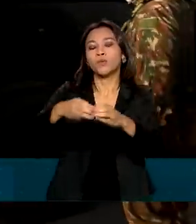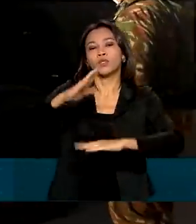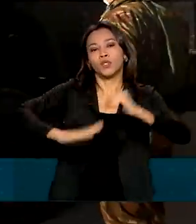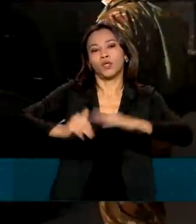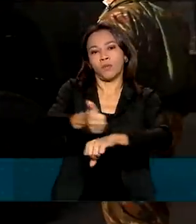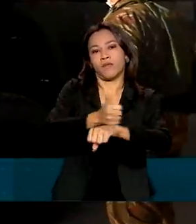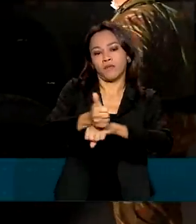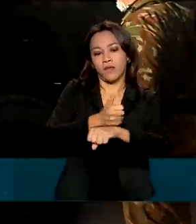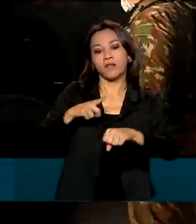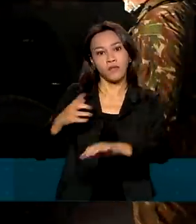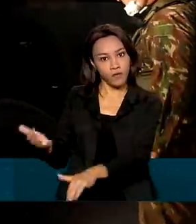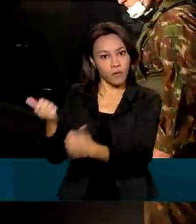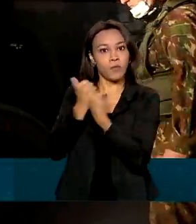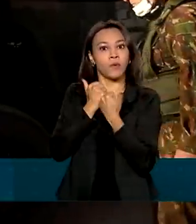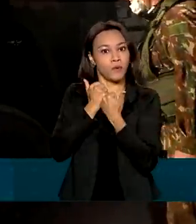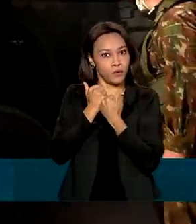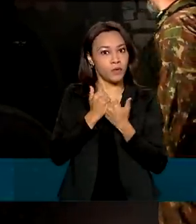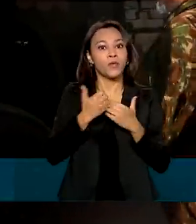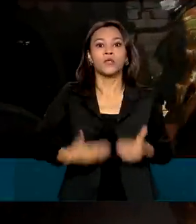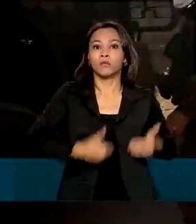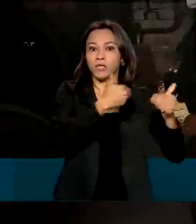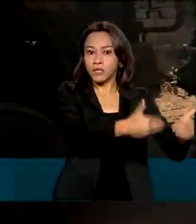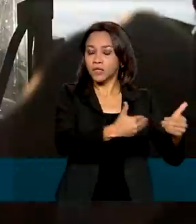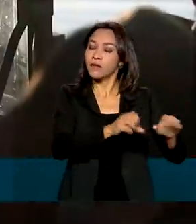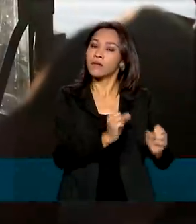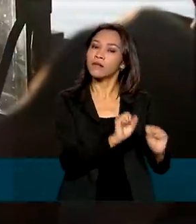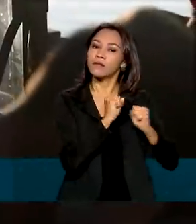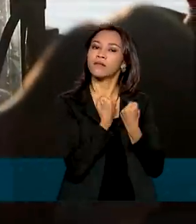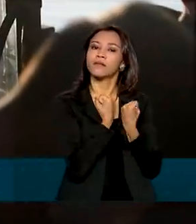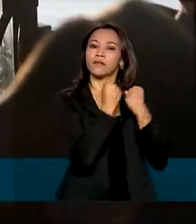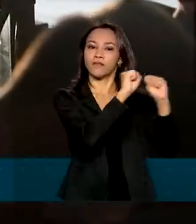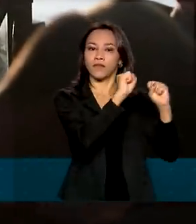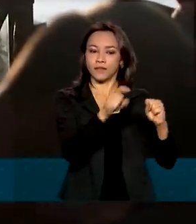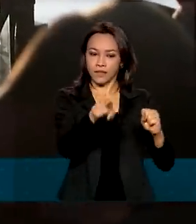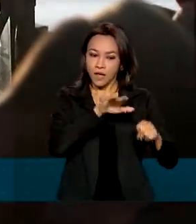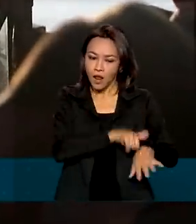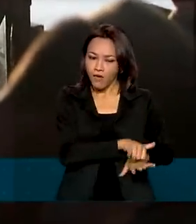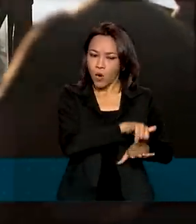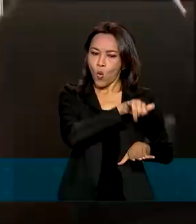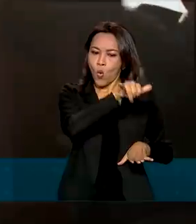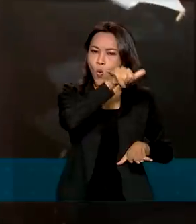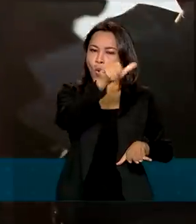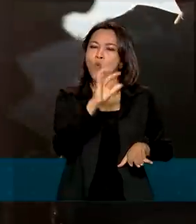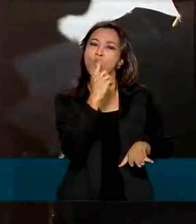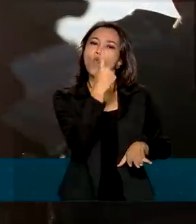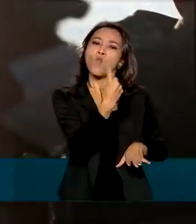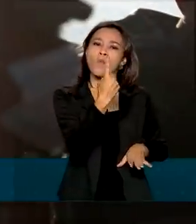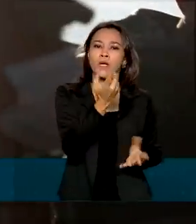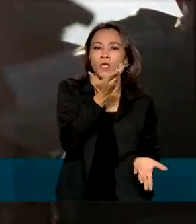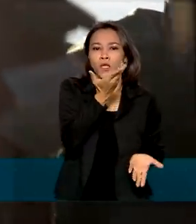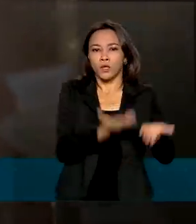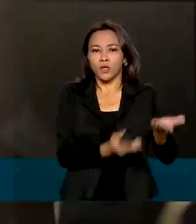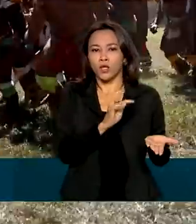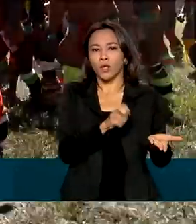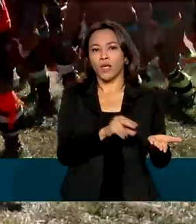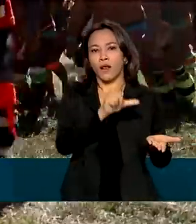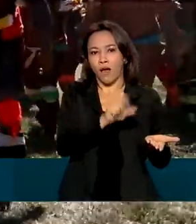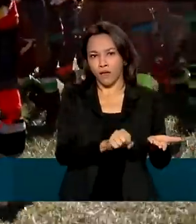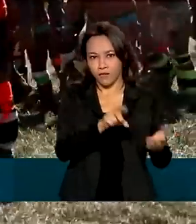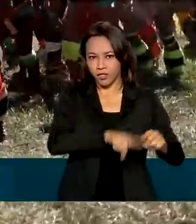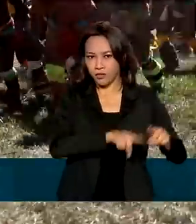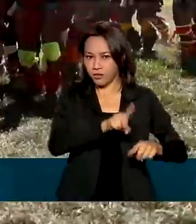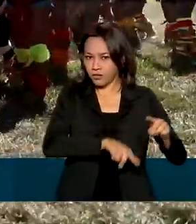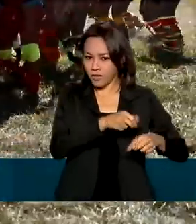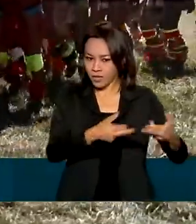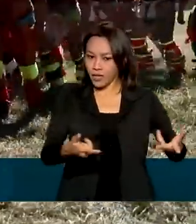apoio do Ministério da Defesa. O Exército e a Força Aérea transportaram uma tonelada e meia de suprimentos e equipamentos. Um